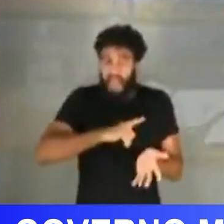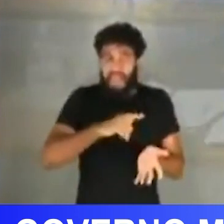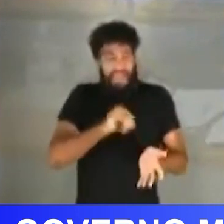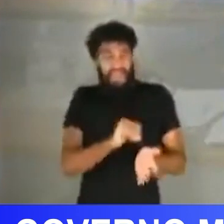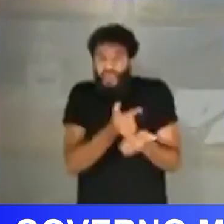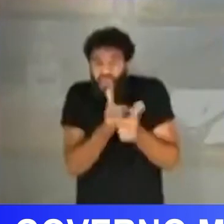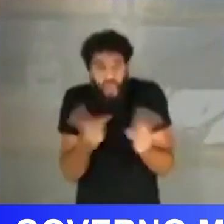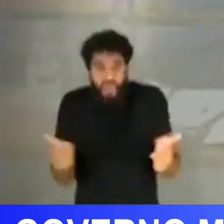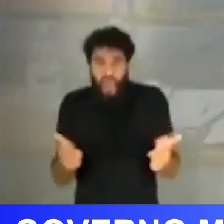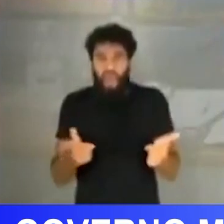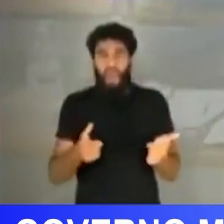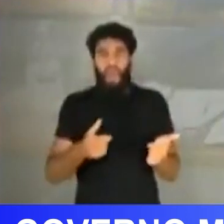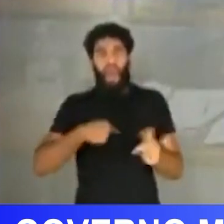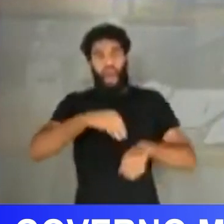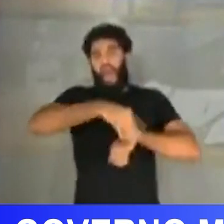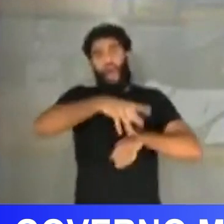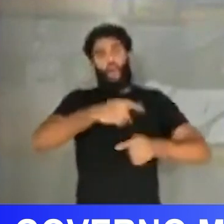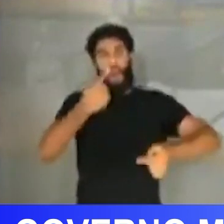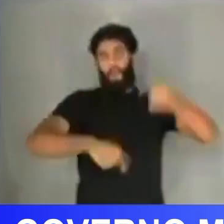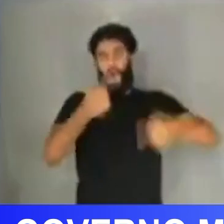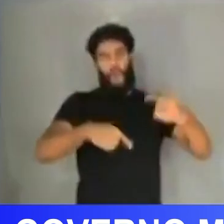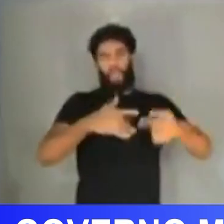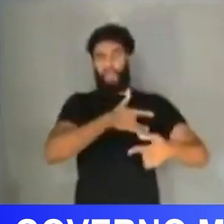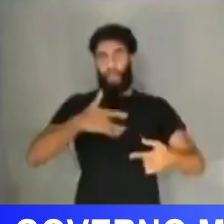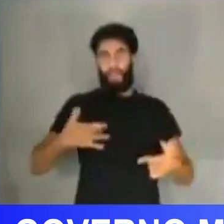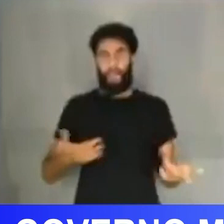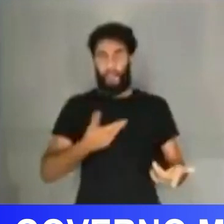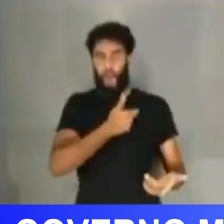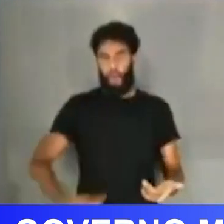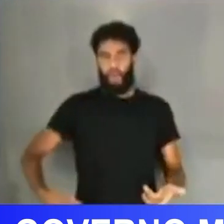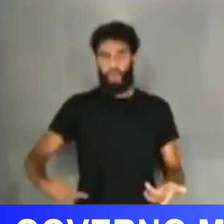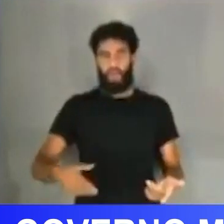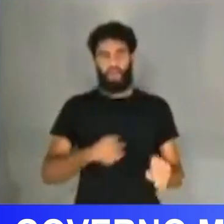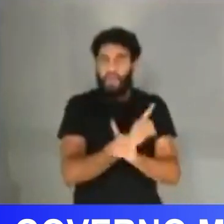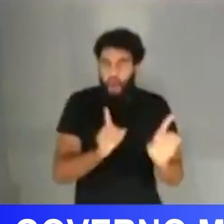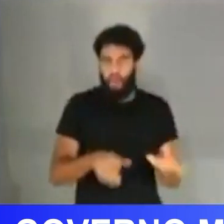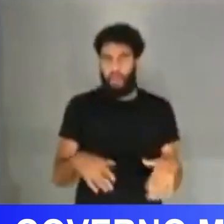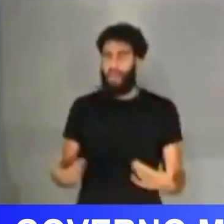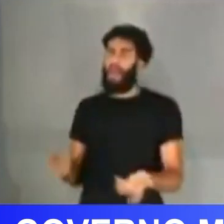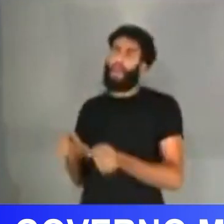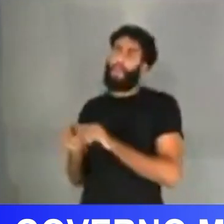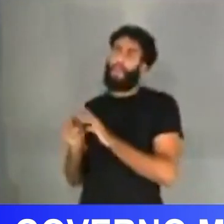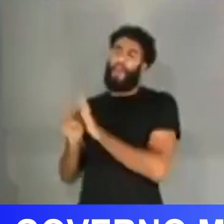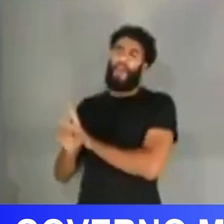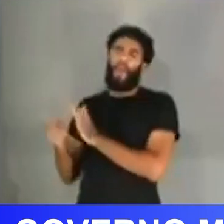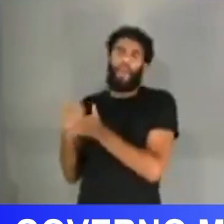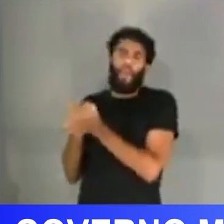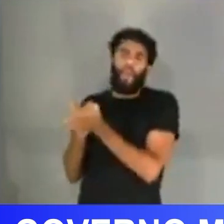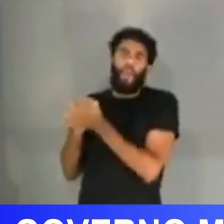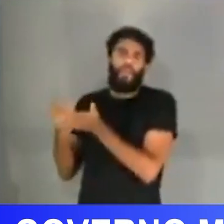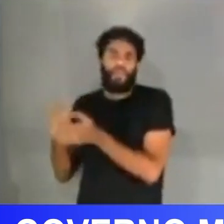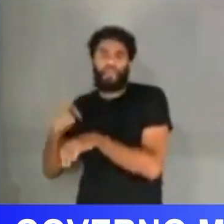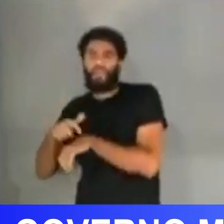existe, ela não pode se tornar uma política de saúde pública. É, a pergunta foi, conversou em algum momento, não